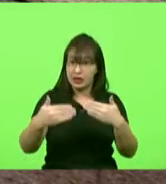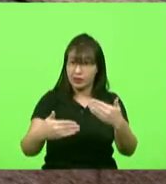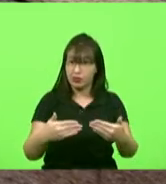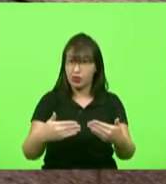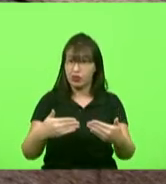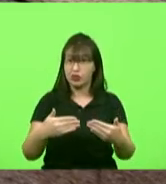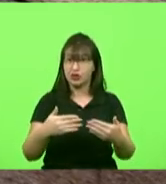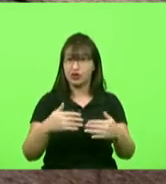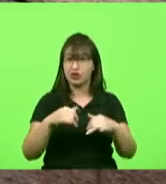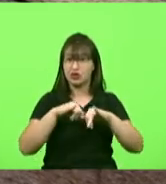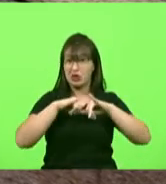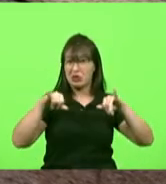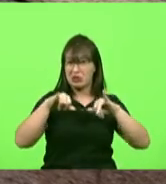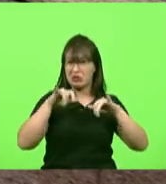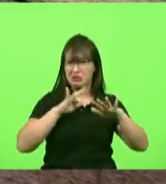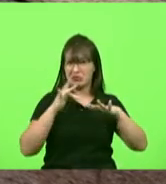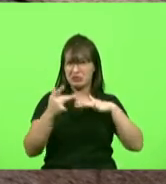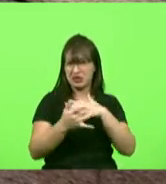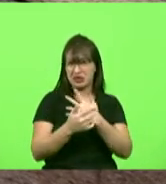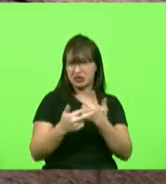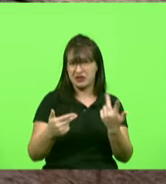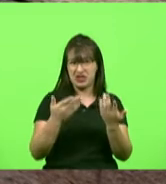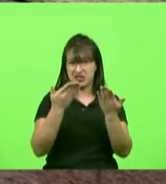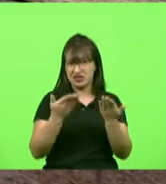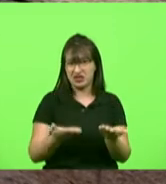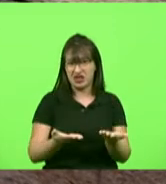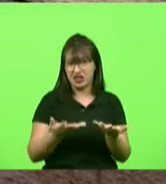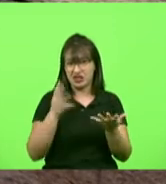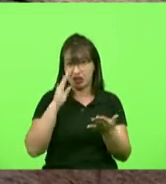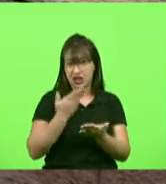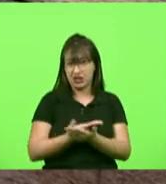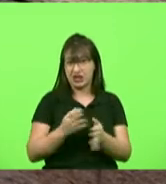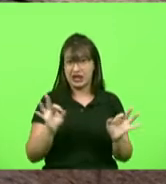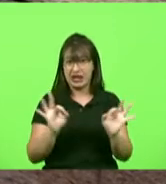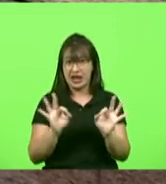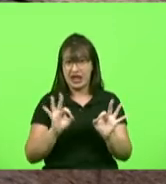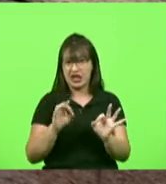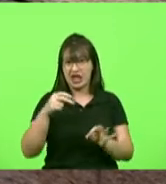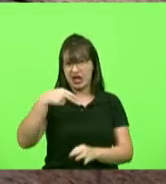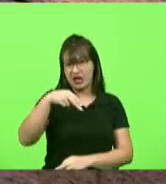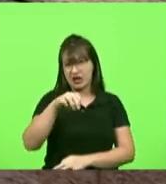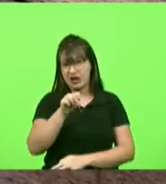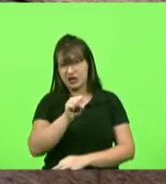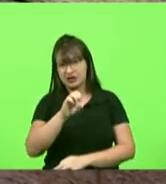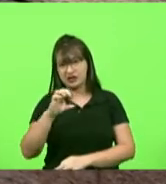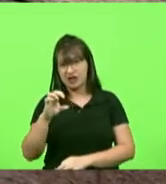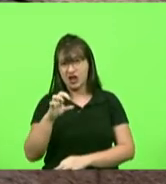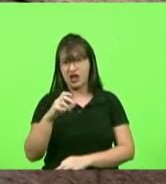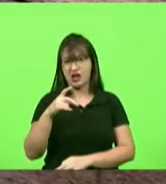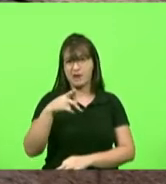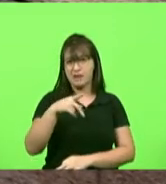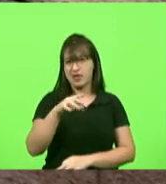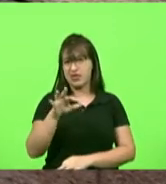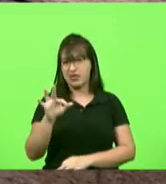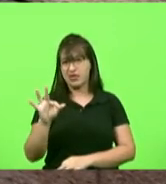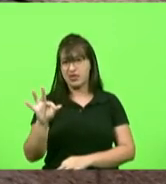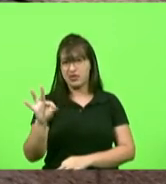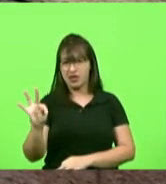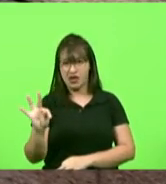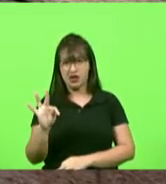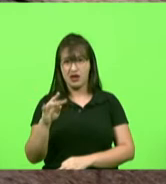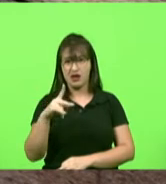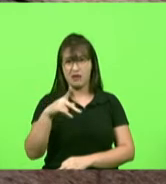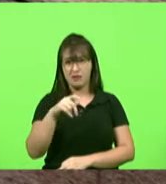mídia nas negacionistas da NSC negacionistas do PT do PSOL